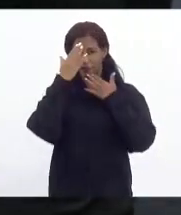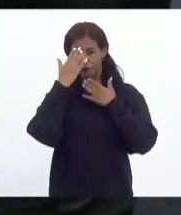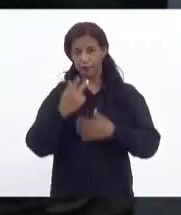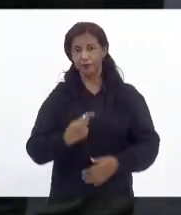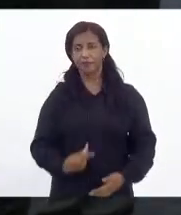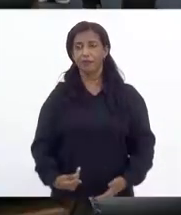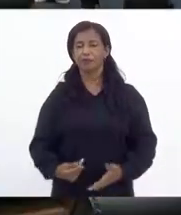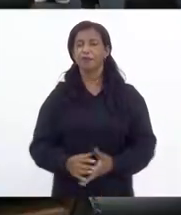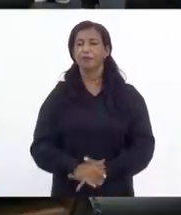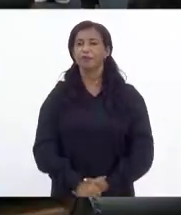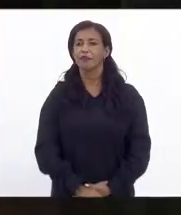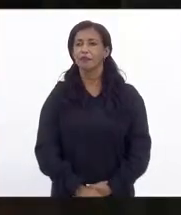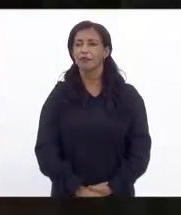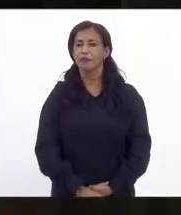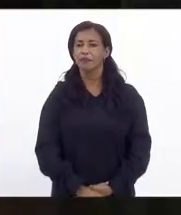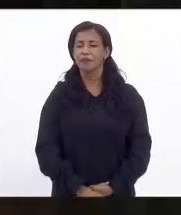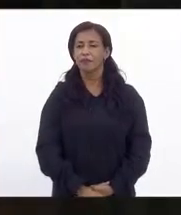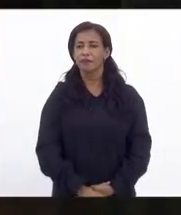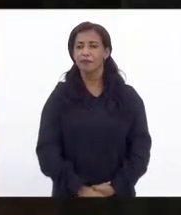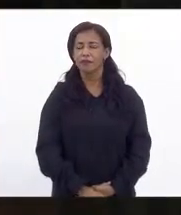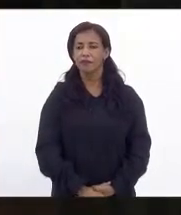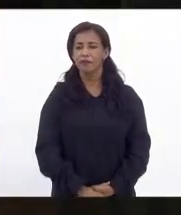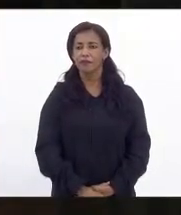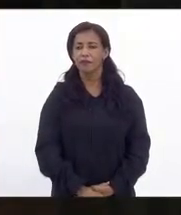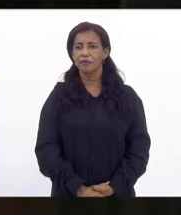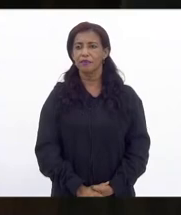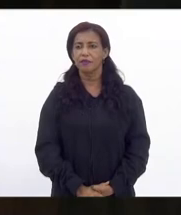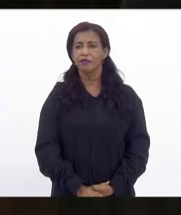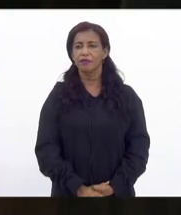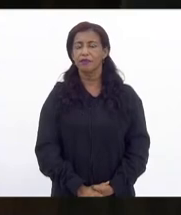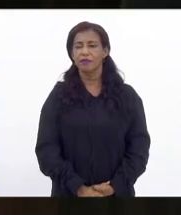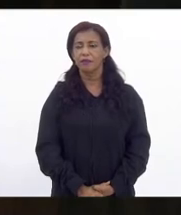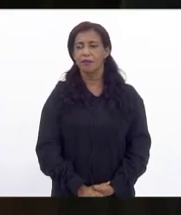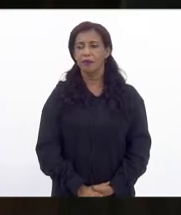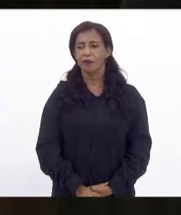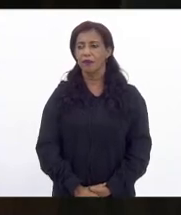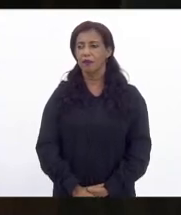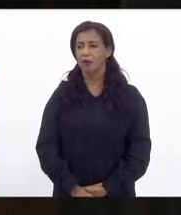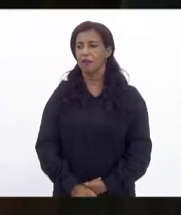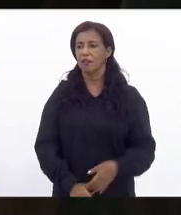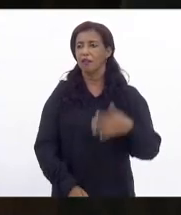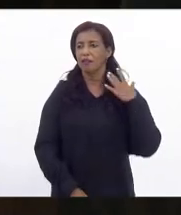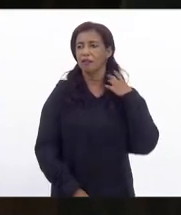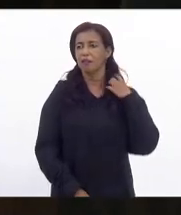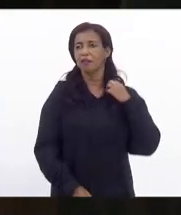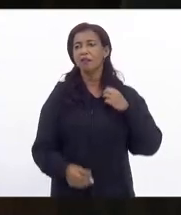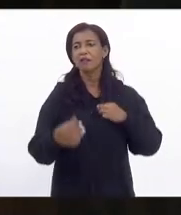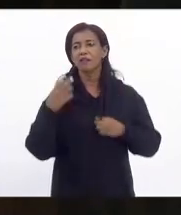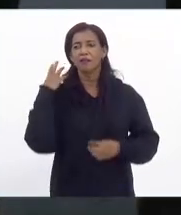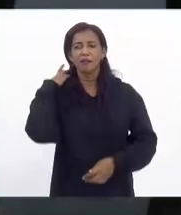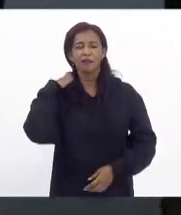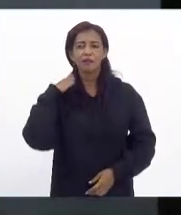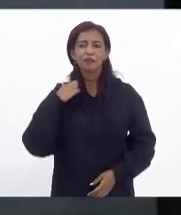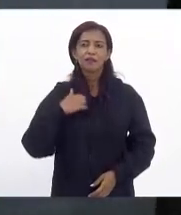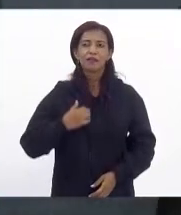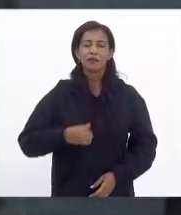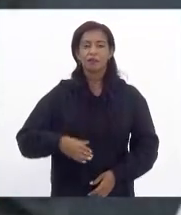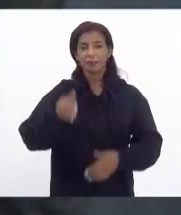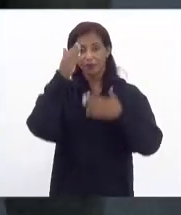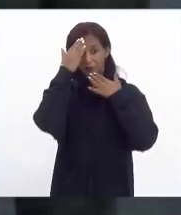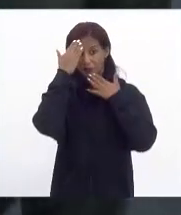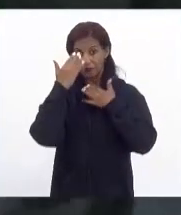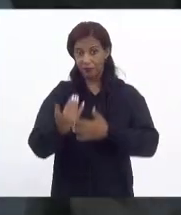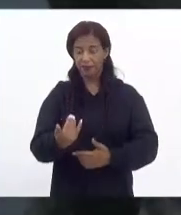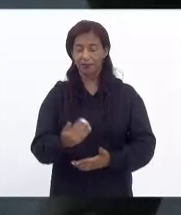senhora presidenta próxima oradora para fazer declaração de voto deputada Renata Souza muito obrigada senhora presidenta